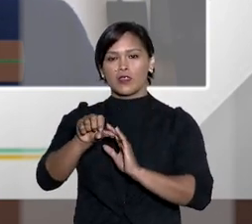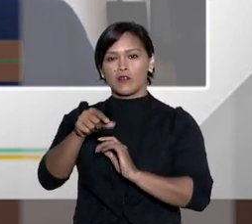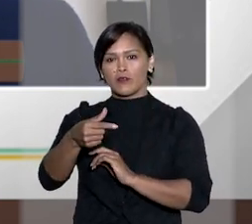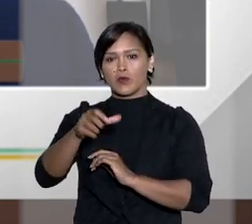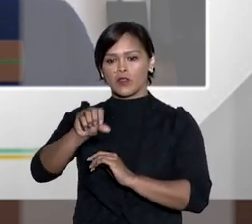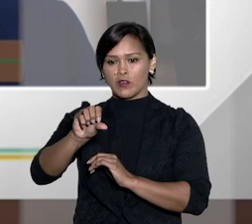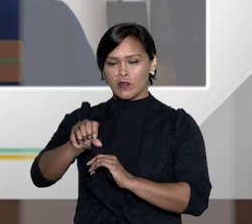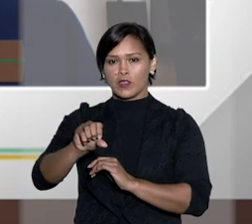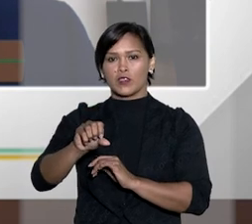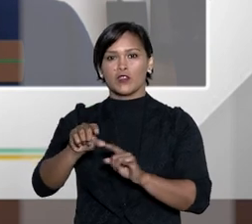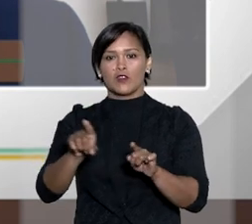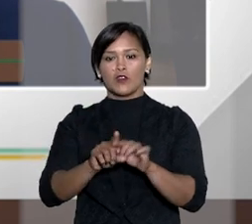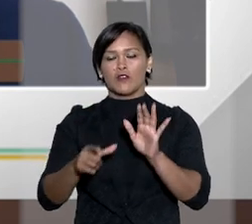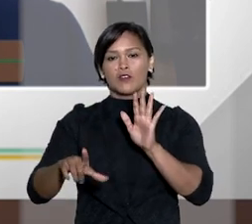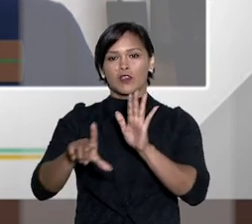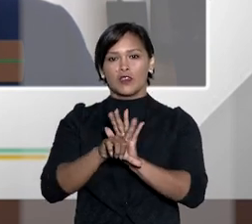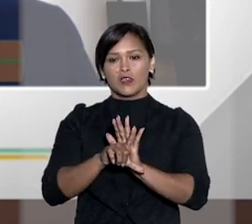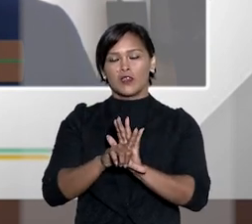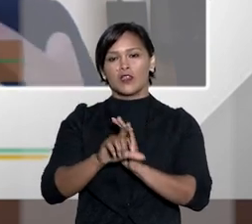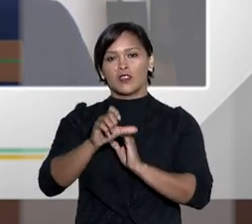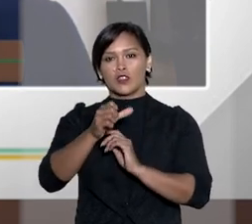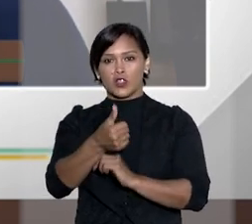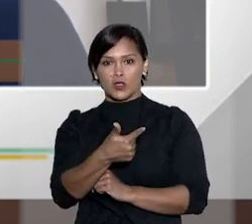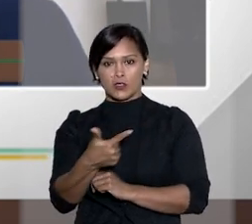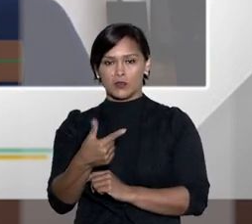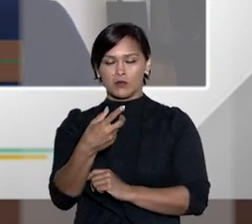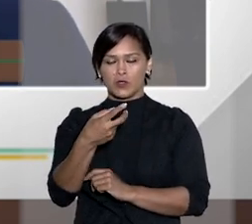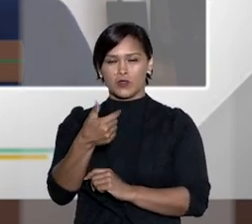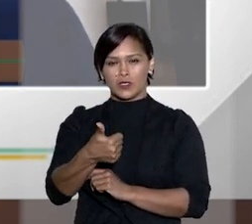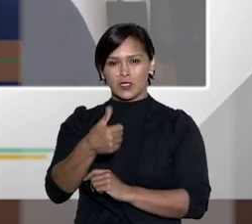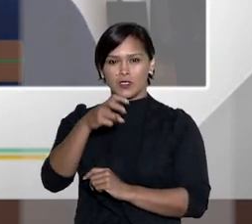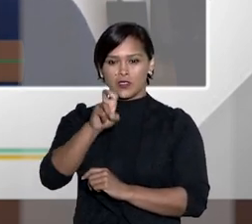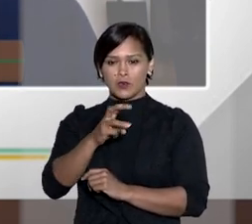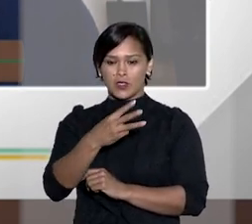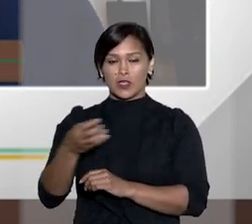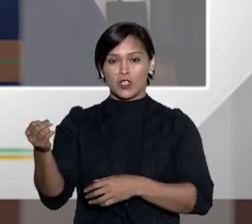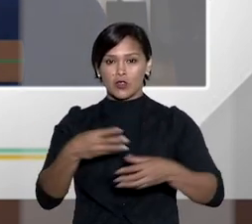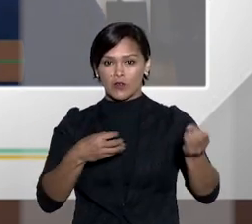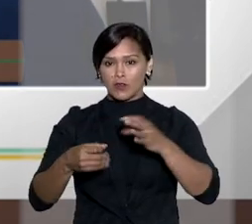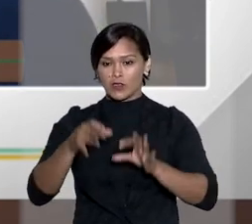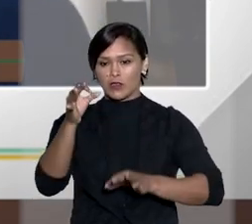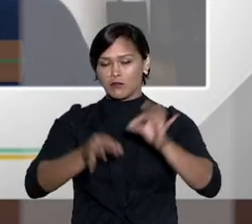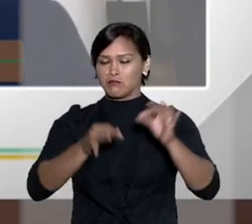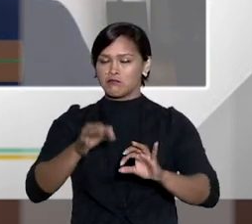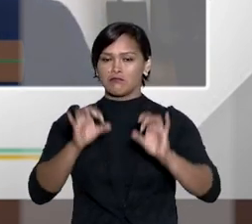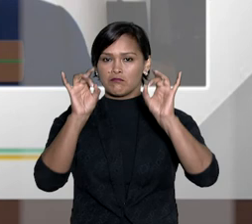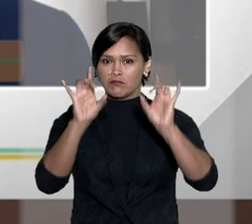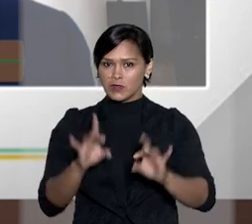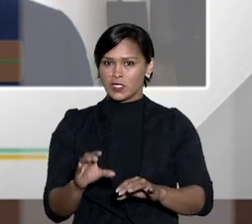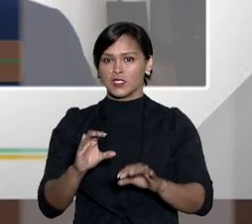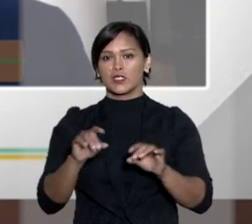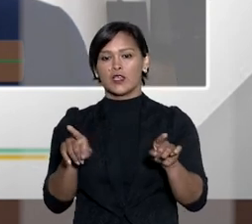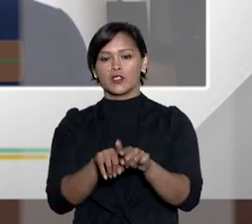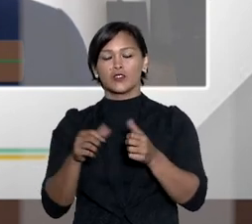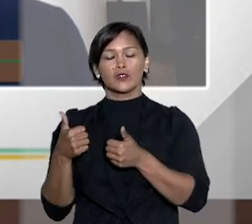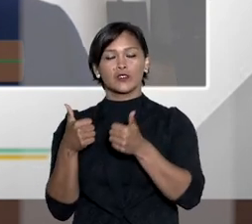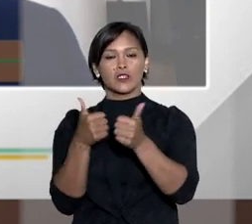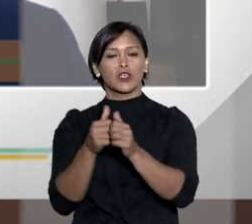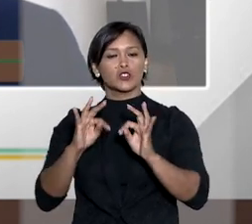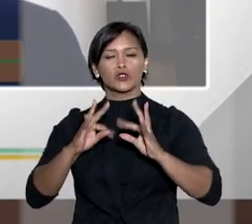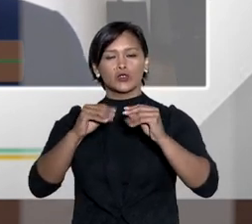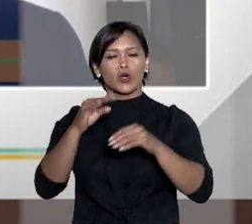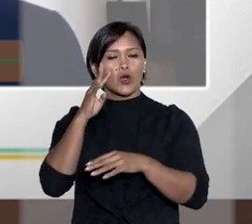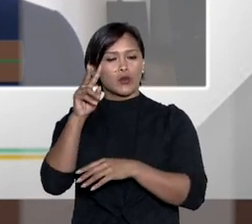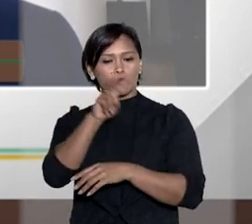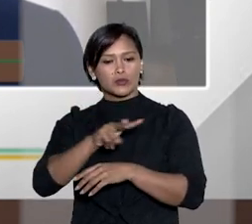2021 que altera a lei 9.099 e a lei 12.153 para modernizar o processo do